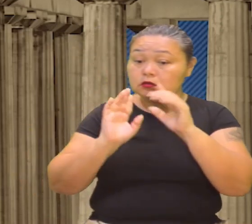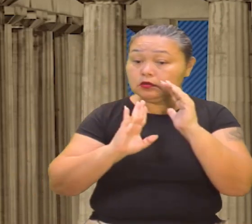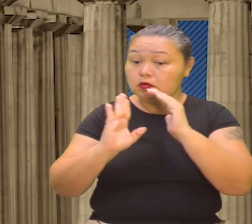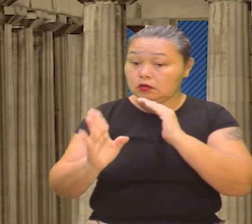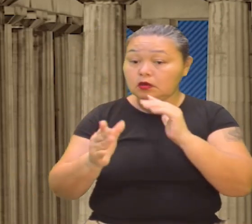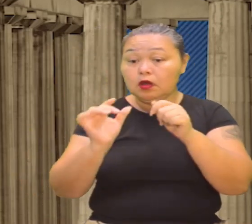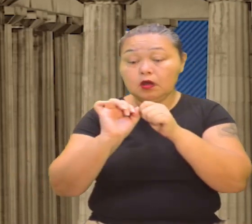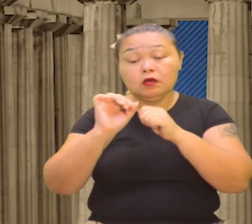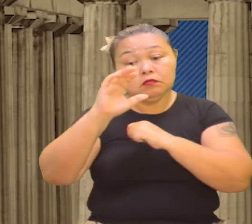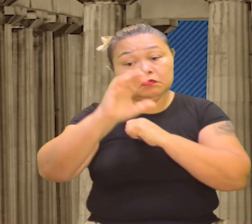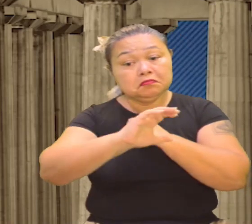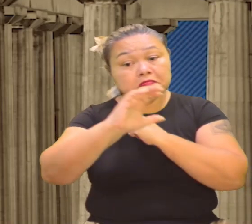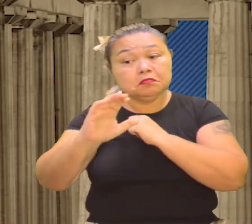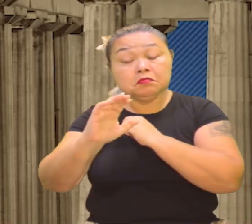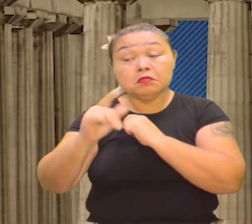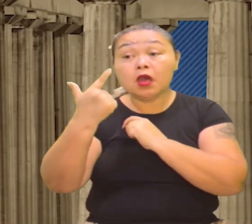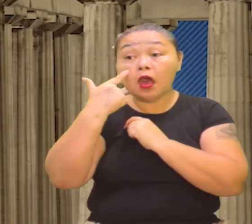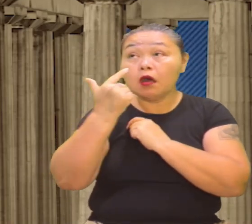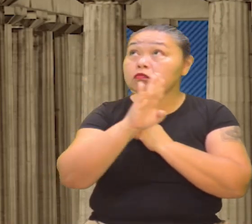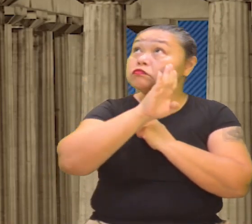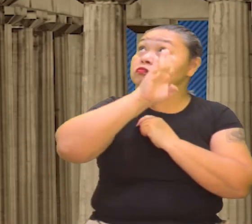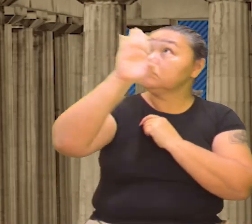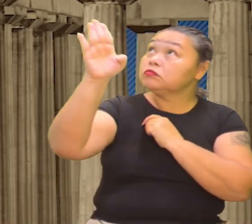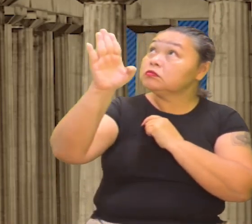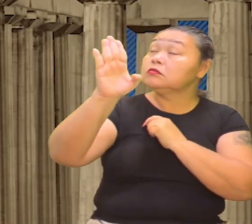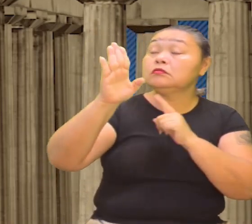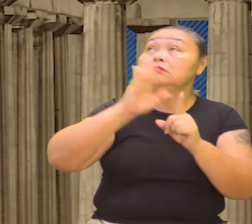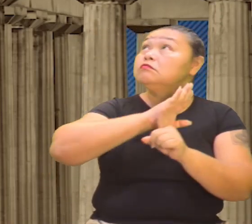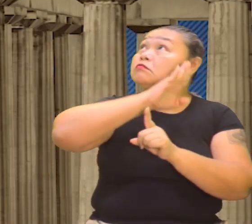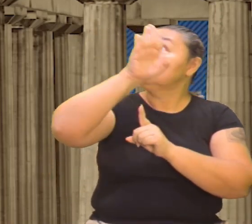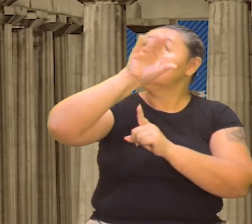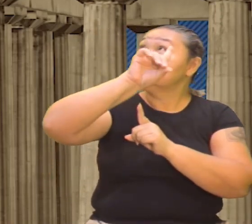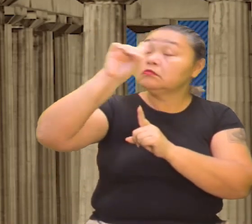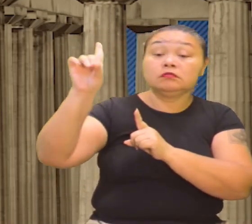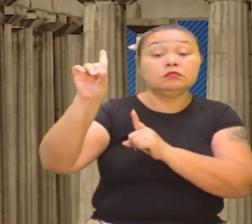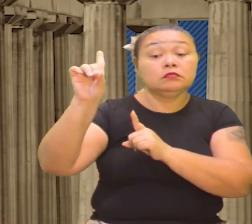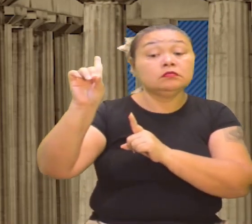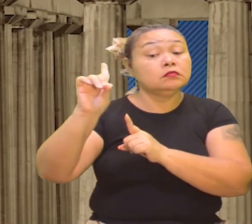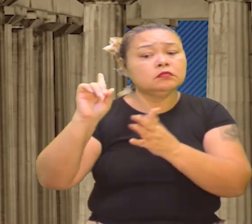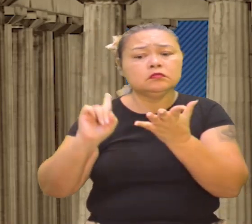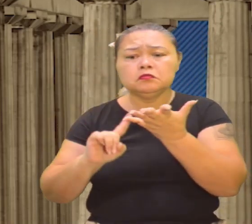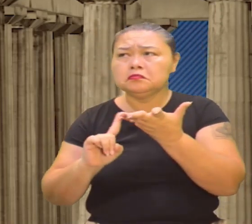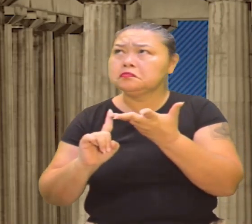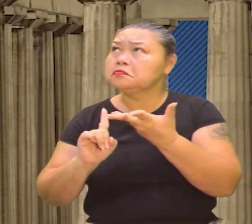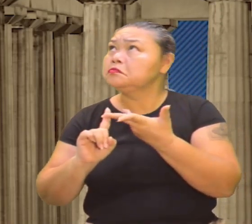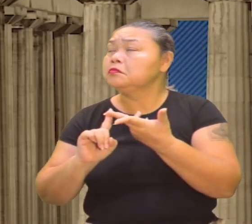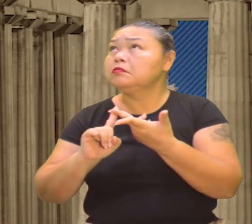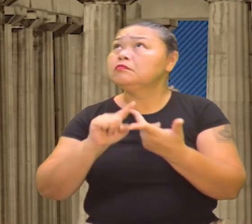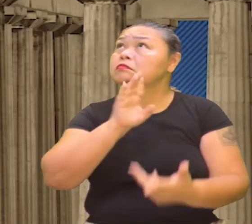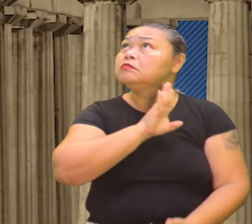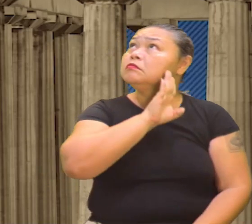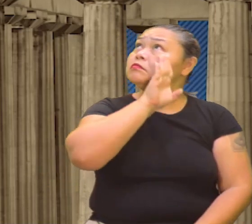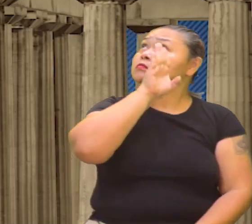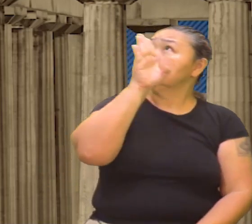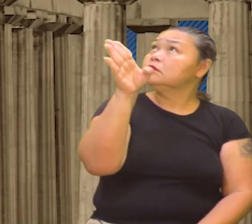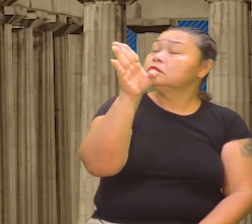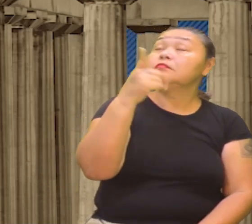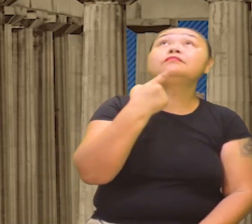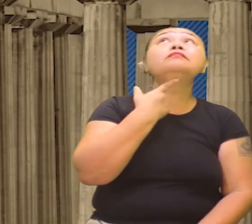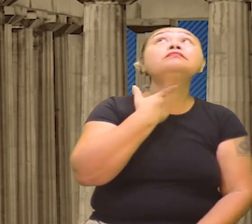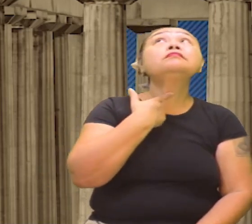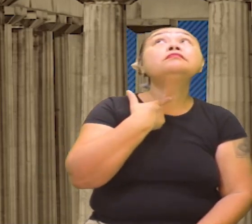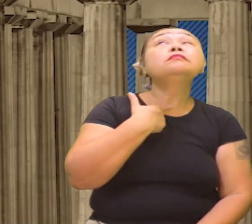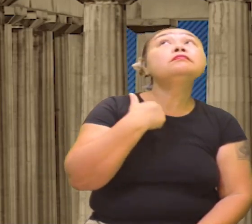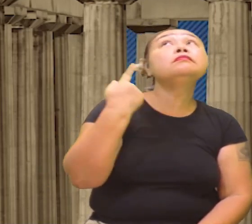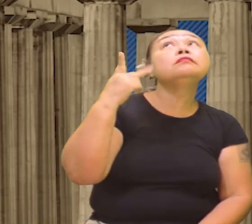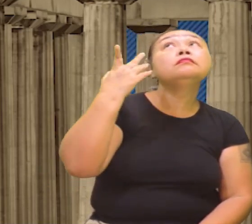eles viviam a questão do teocentrismo, ou seja, tudo que eles realizavam, né? Todos os âmbitos, praticamente era a vontade de